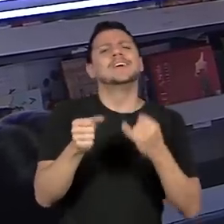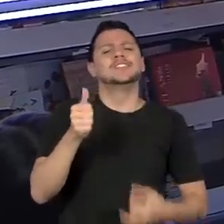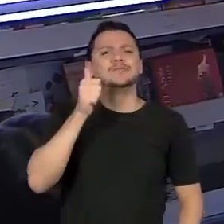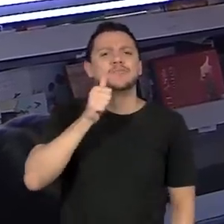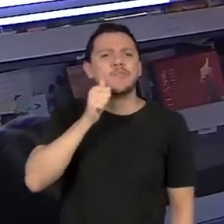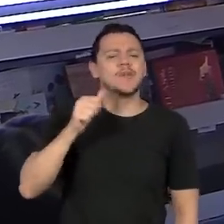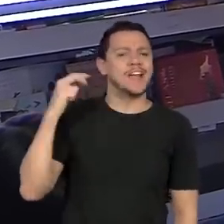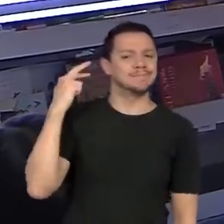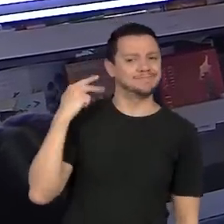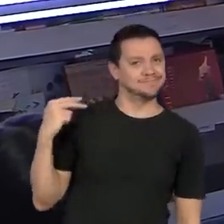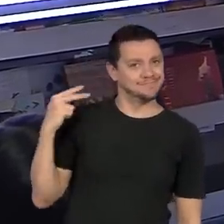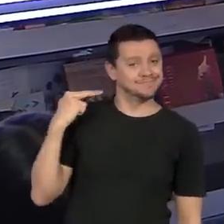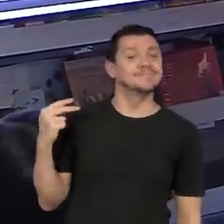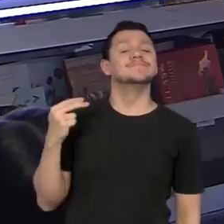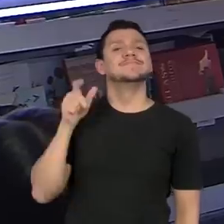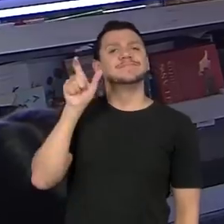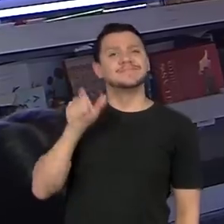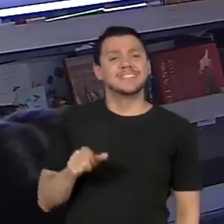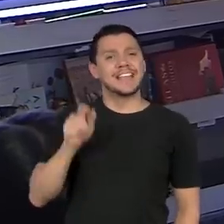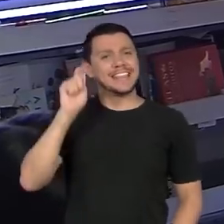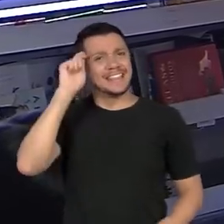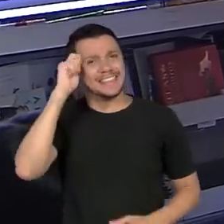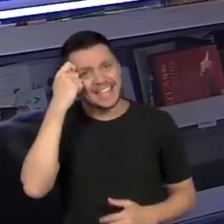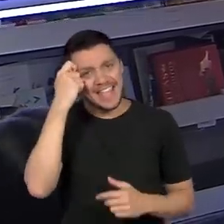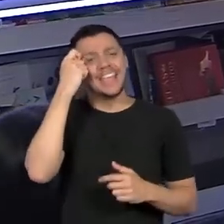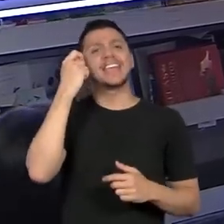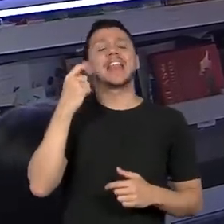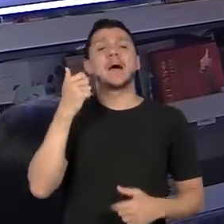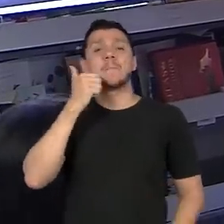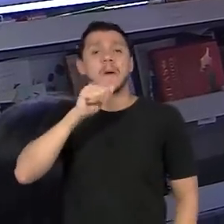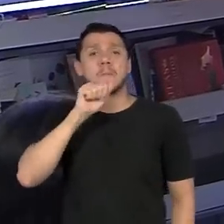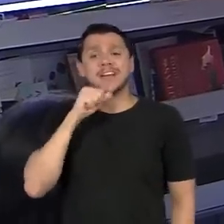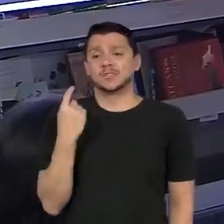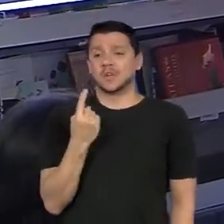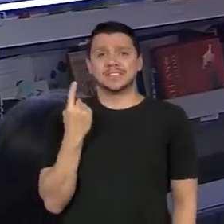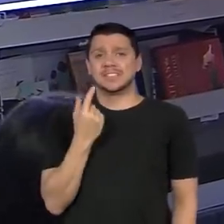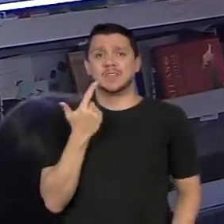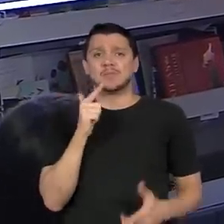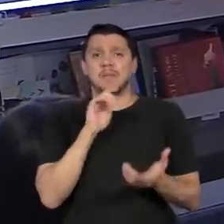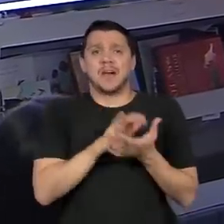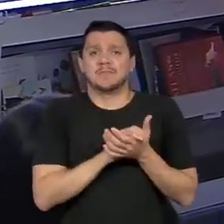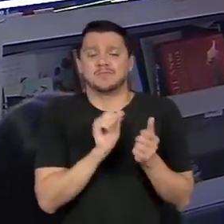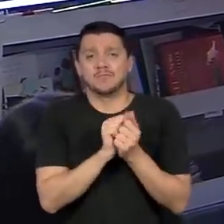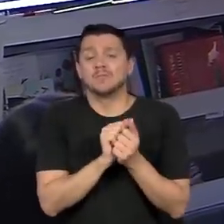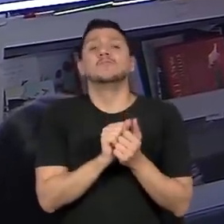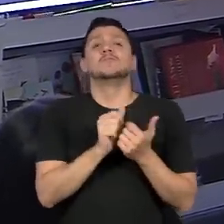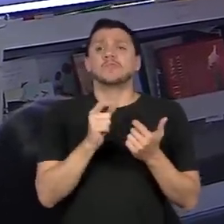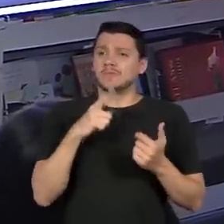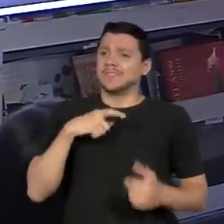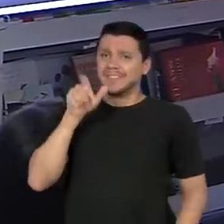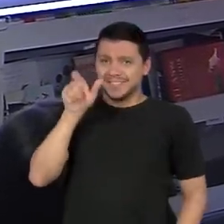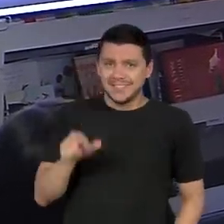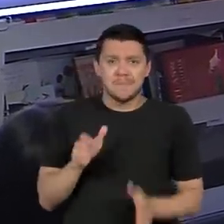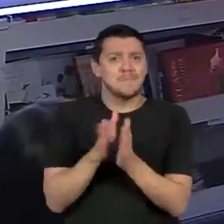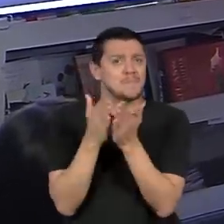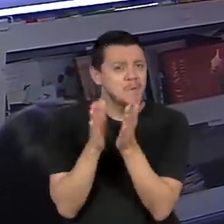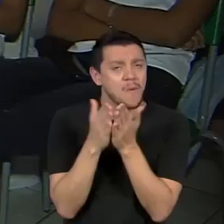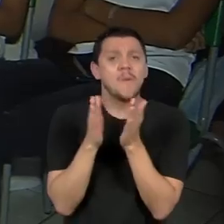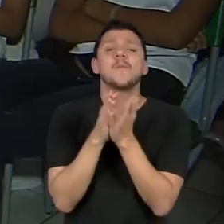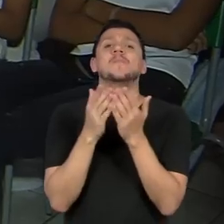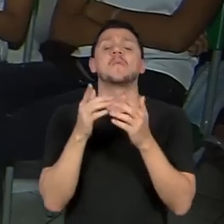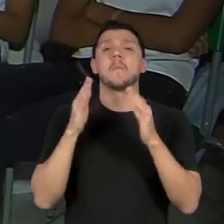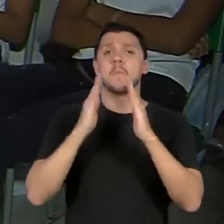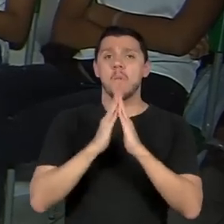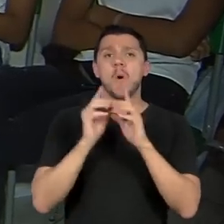favelada, mãe solo. Carolina fez muita história no século passado e evolucionou a literatura negra.